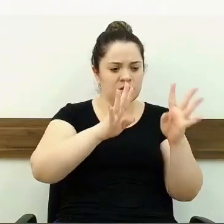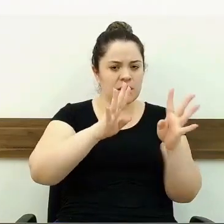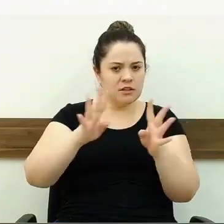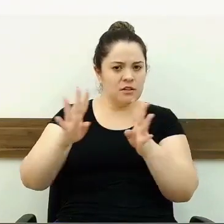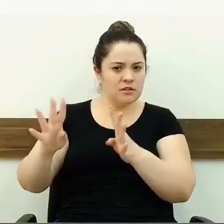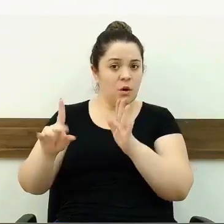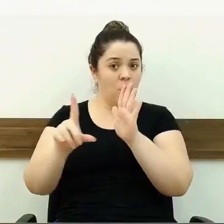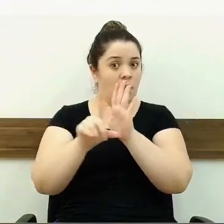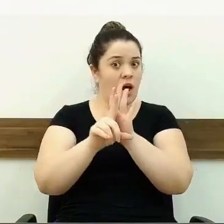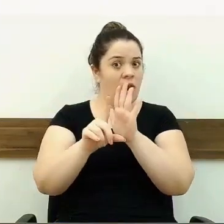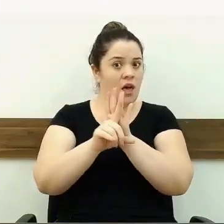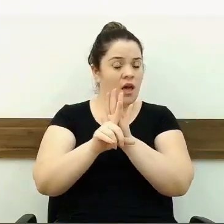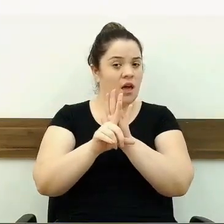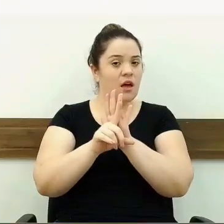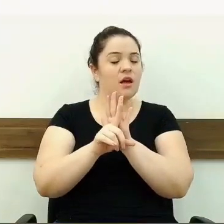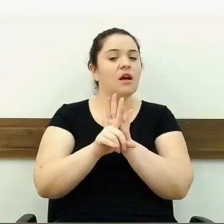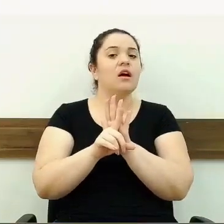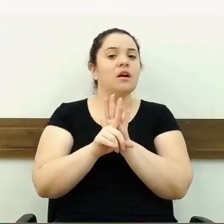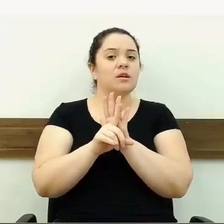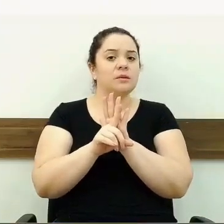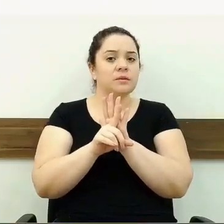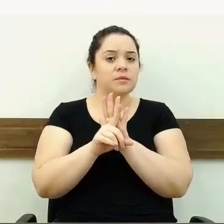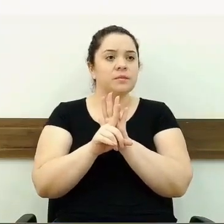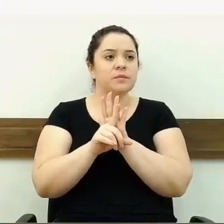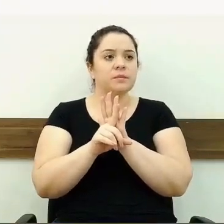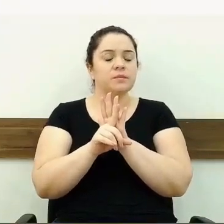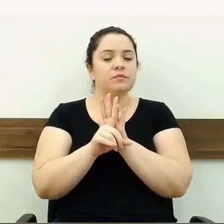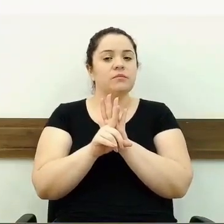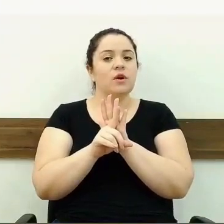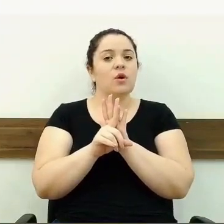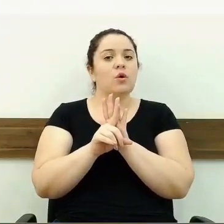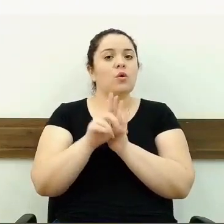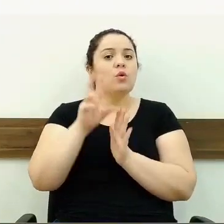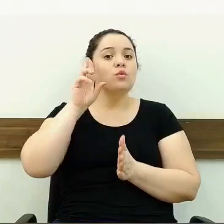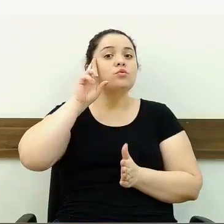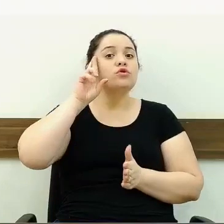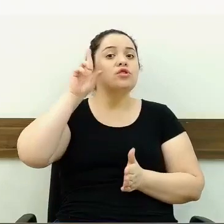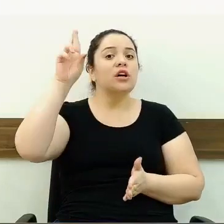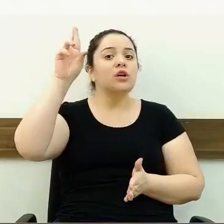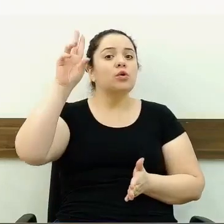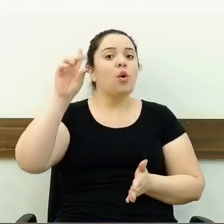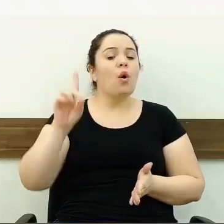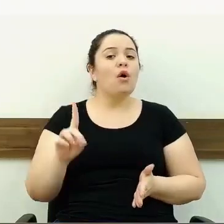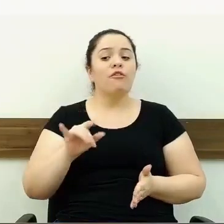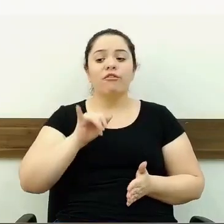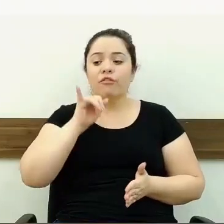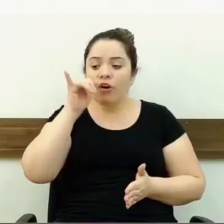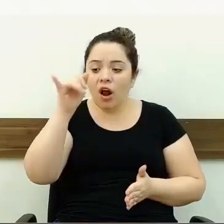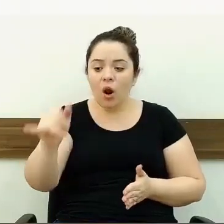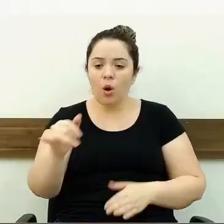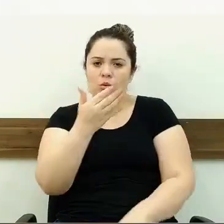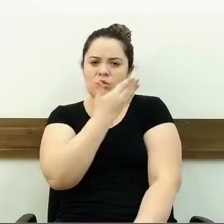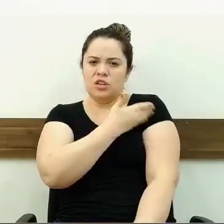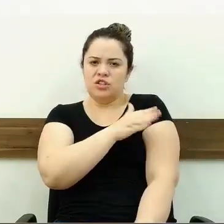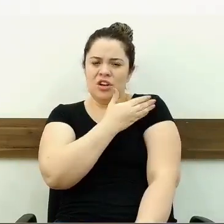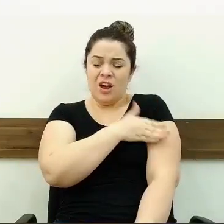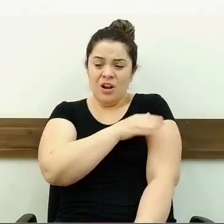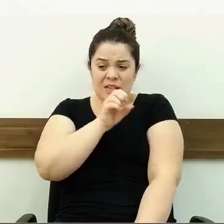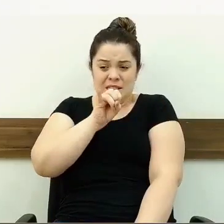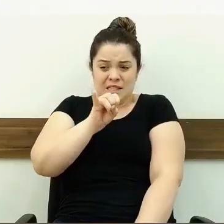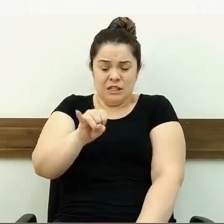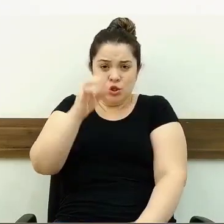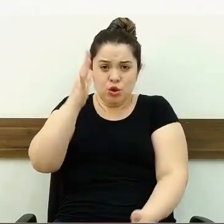a lei ampara. Um diretor falou para o estagiário que se ele soubesse que ele não tinha